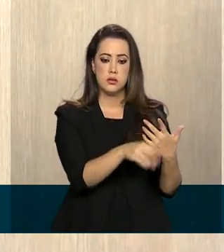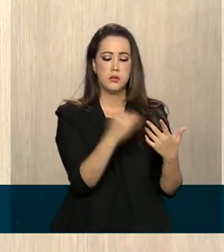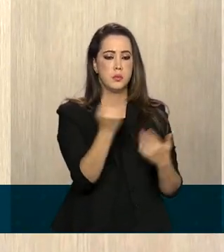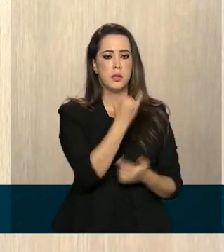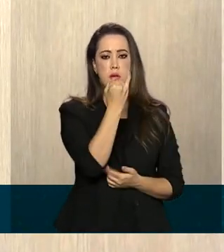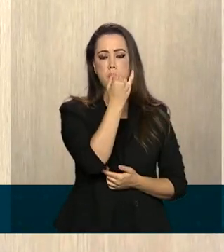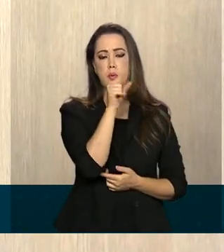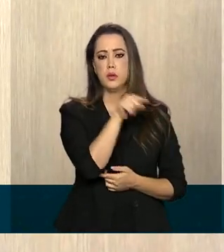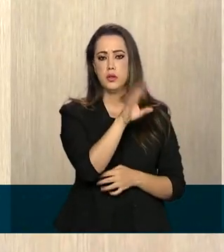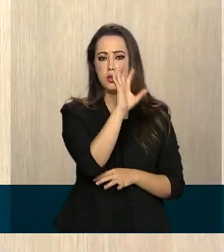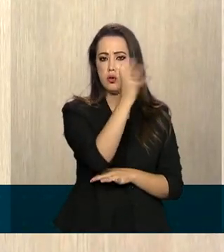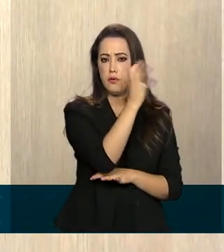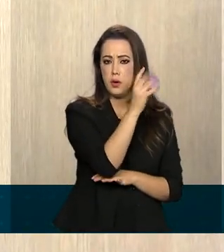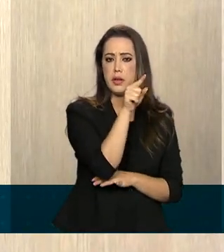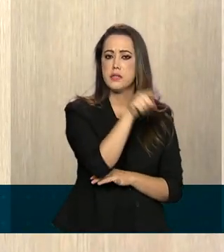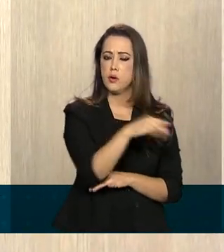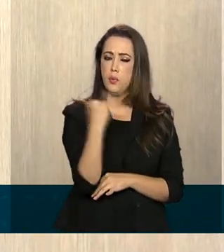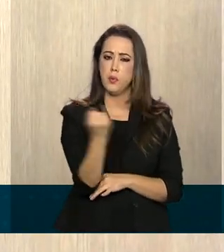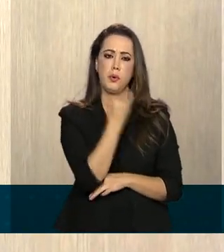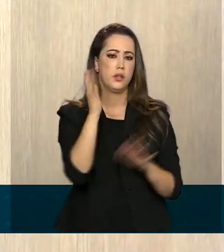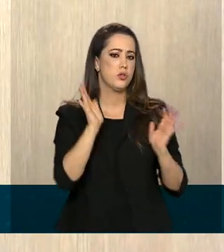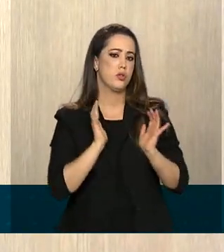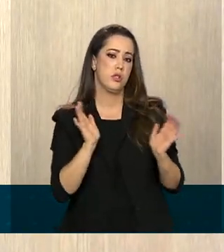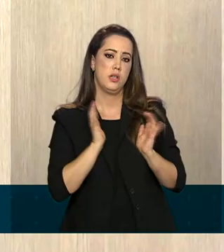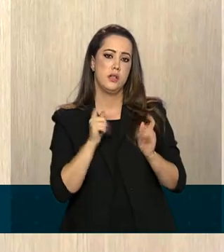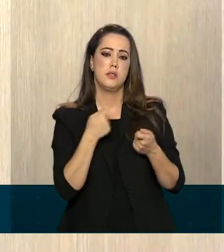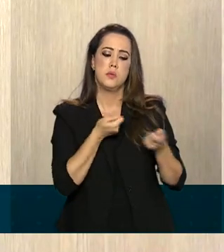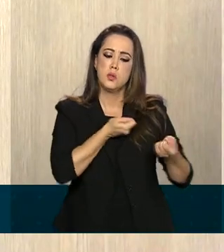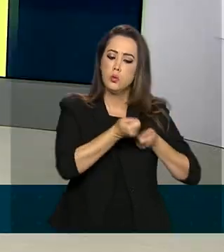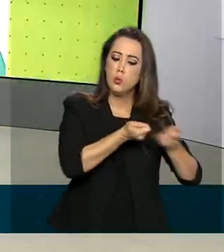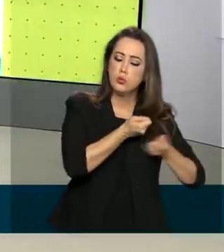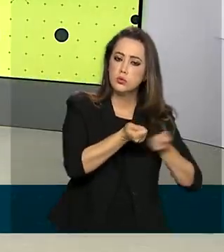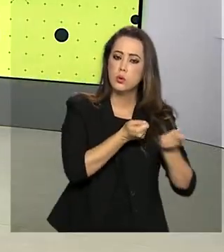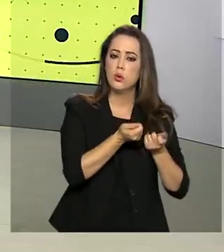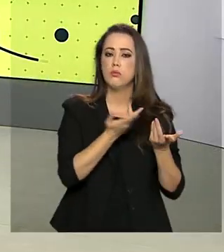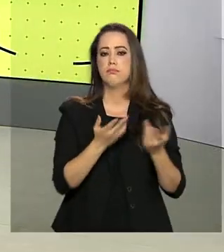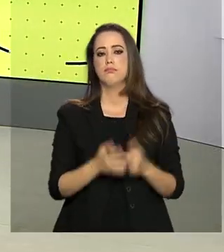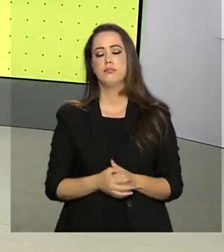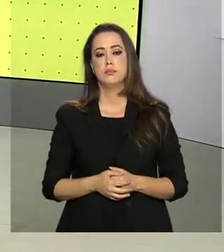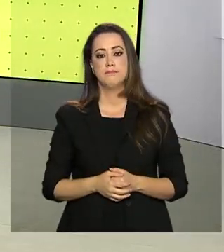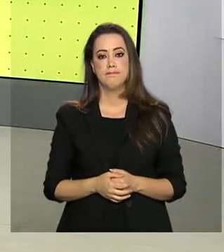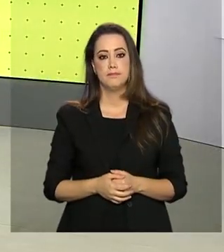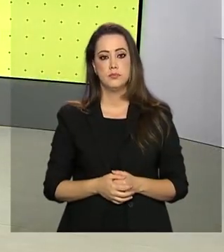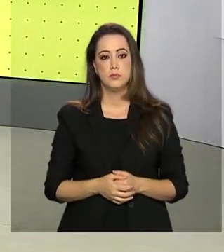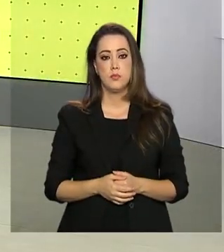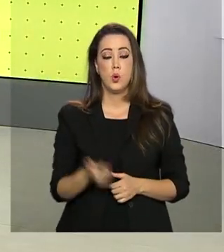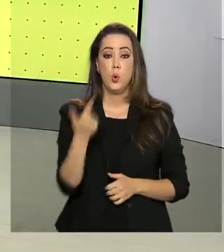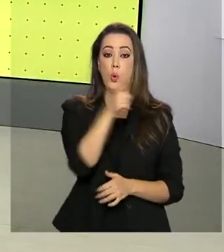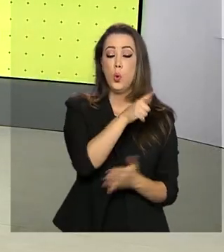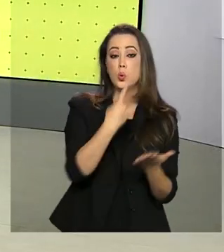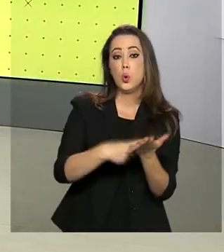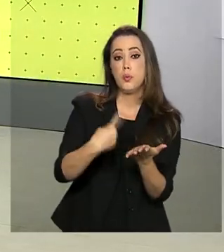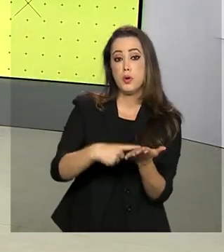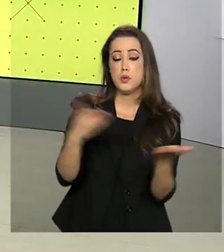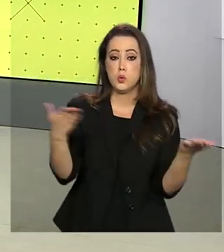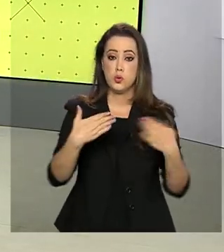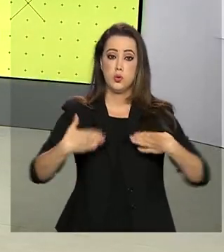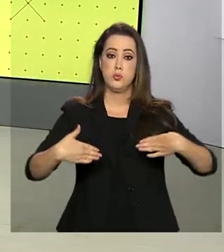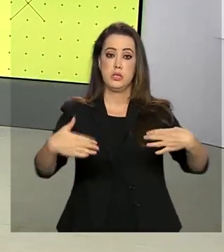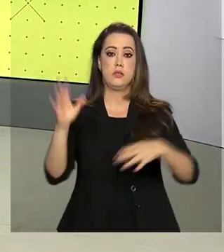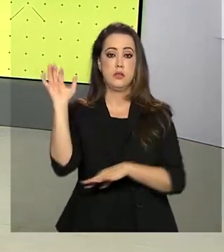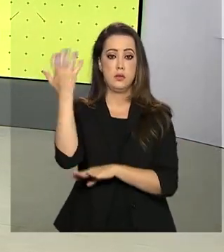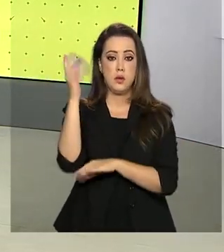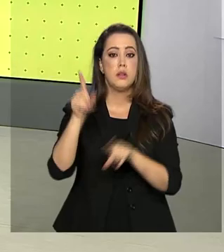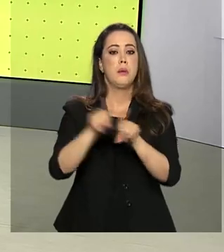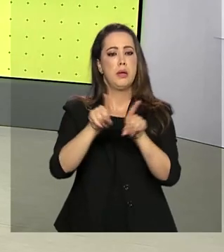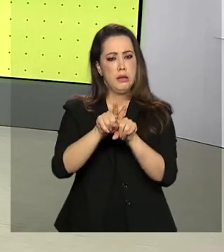E, sendo um ativo, a gente tem que cuidar, regular e monitorar. Em outro acordo firmado hoje, o Ministério do Meio